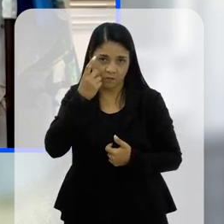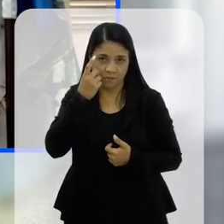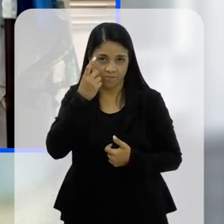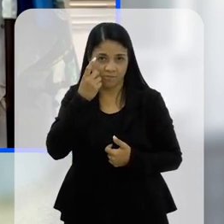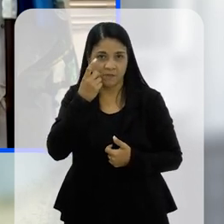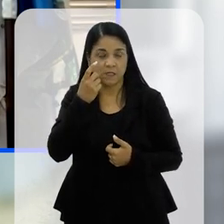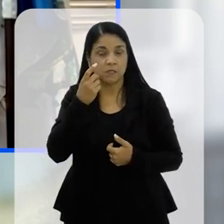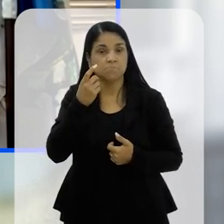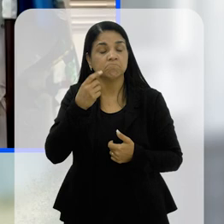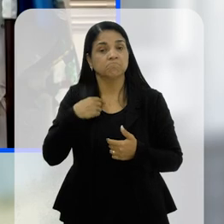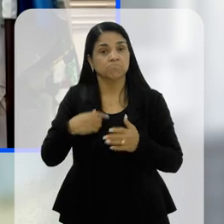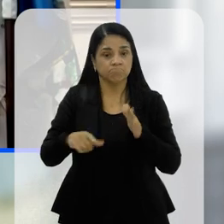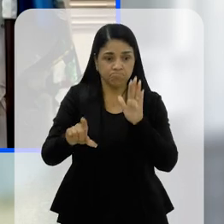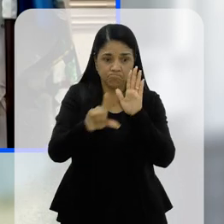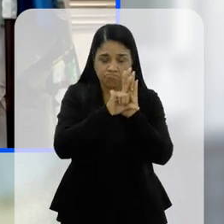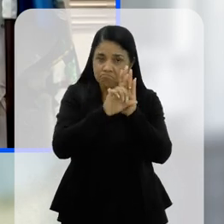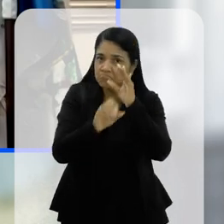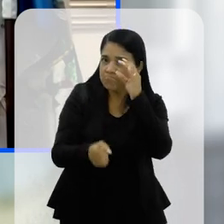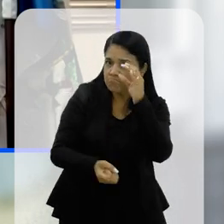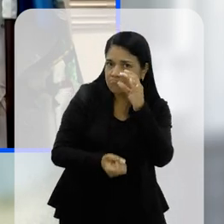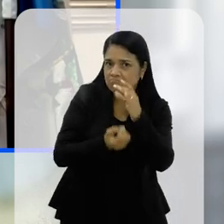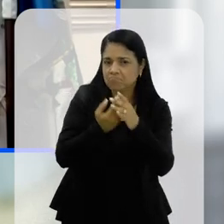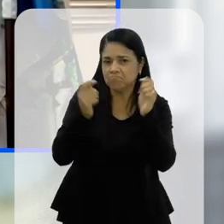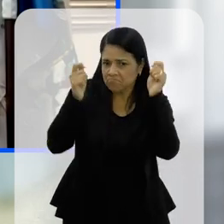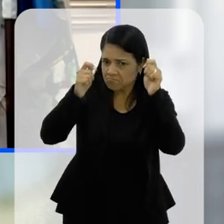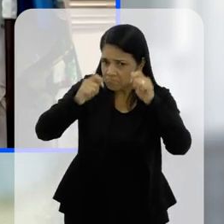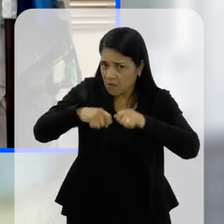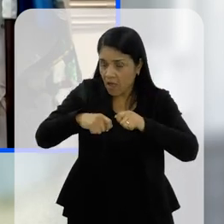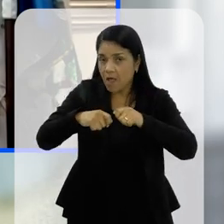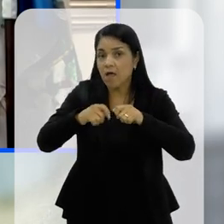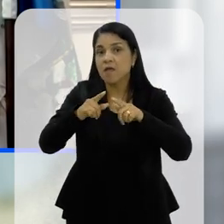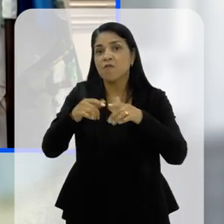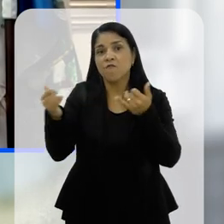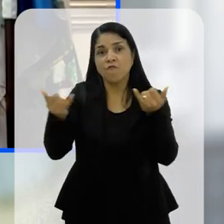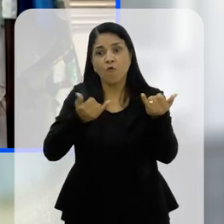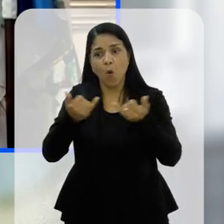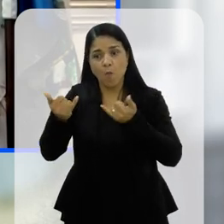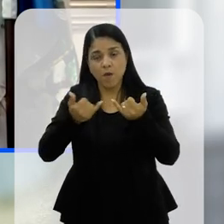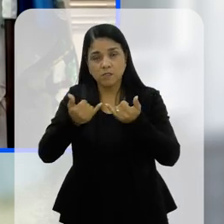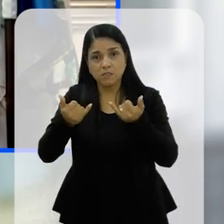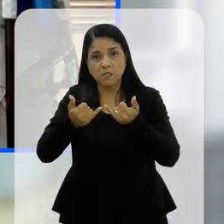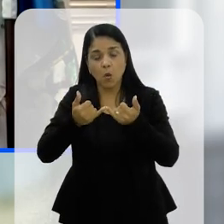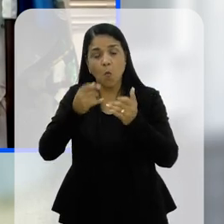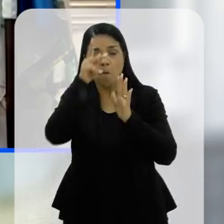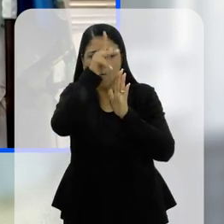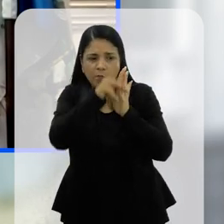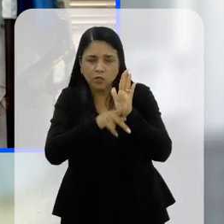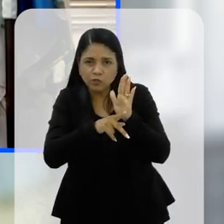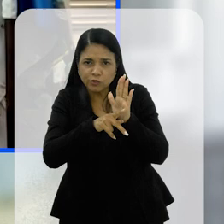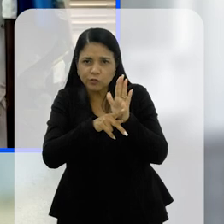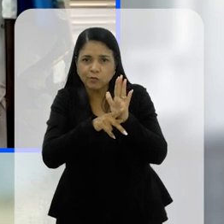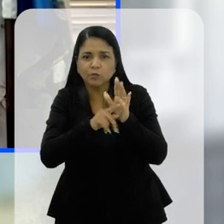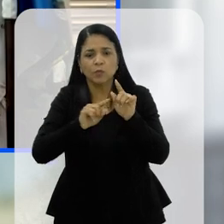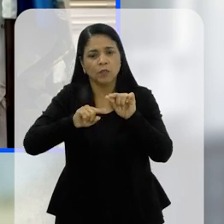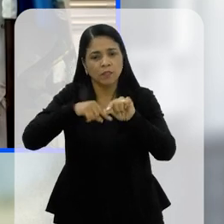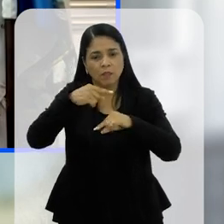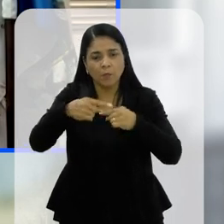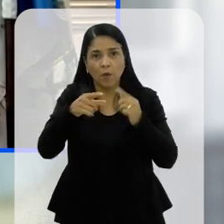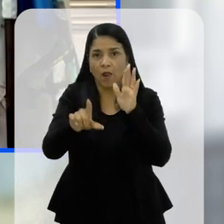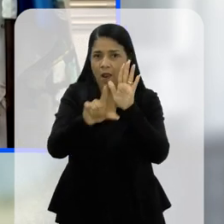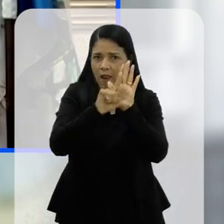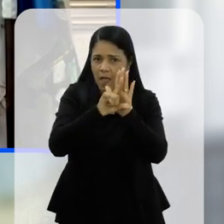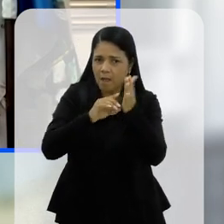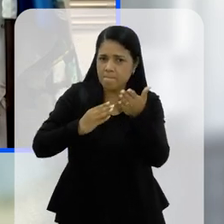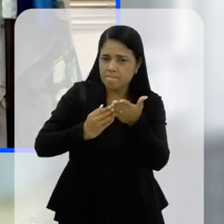Certo? A gente tem as condições de criar leis, né? Pegar essas informações, Se transformar em projeto, depois